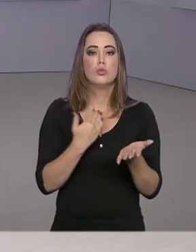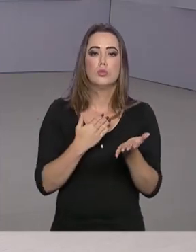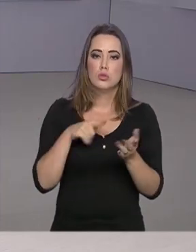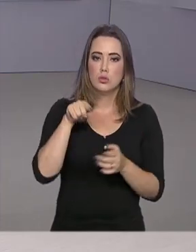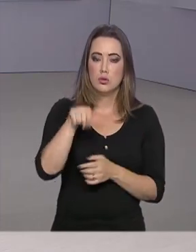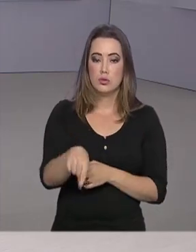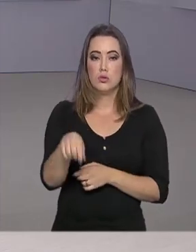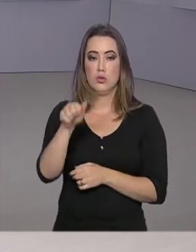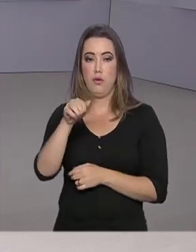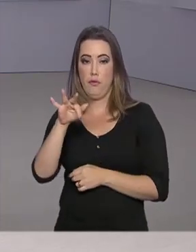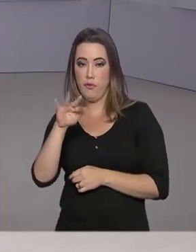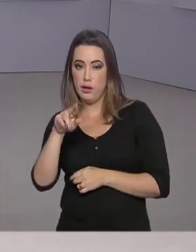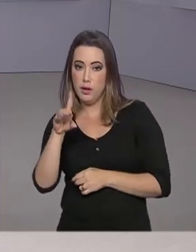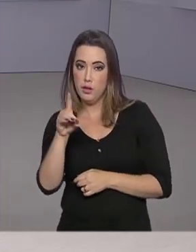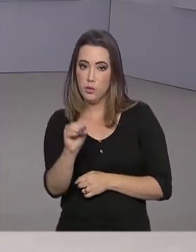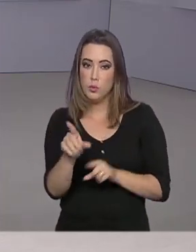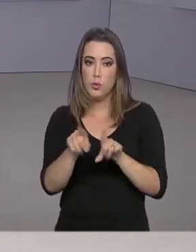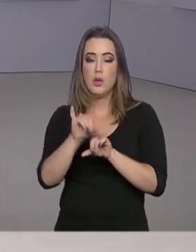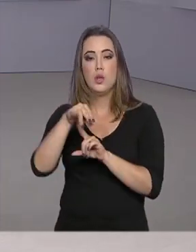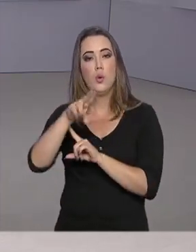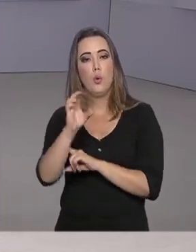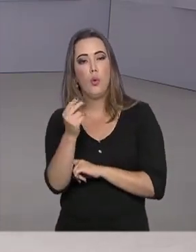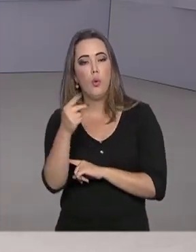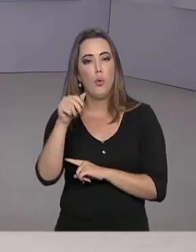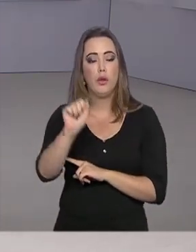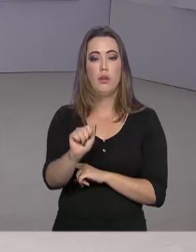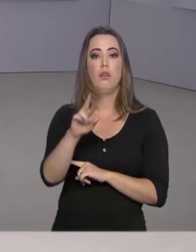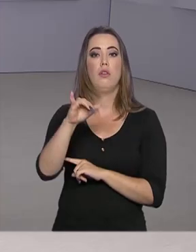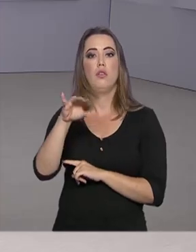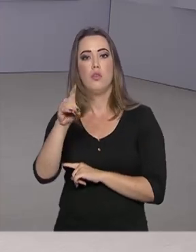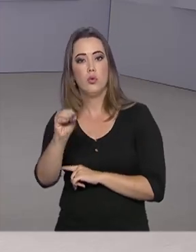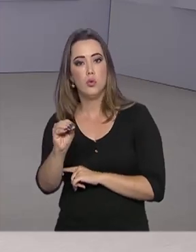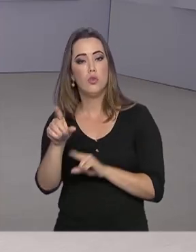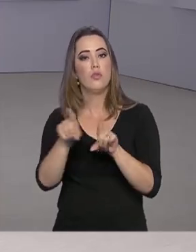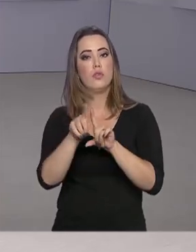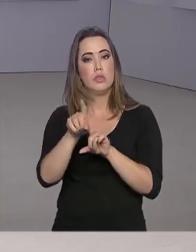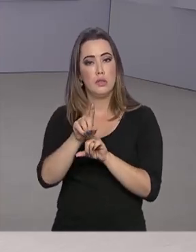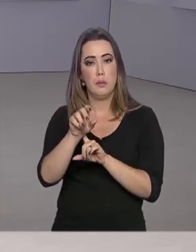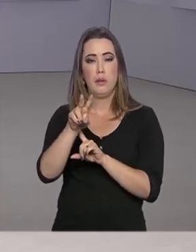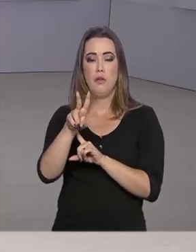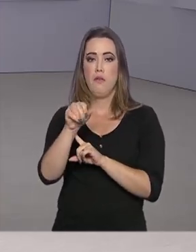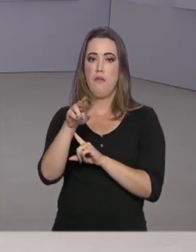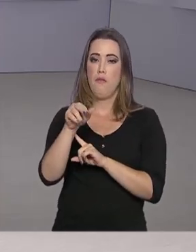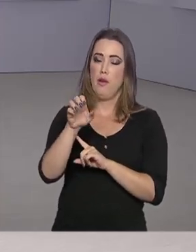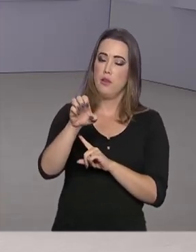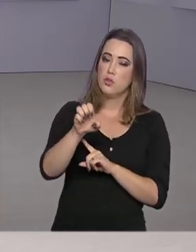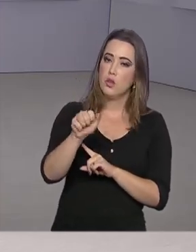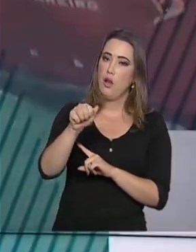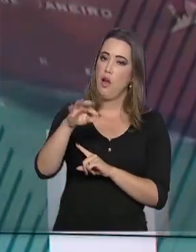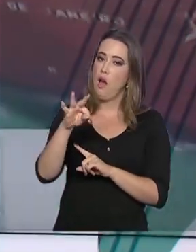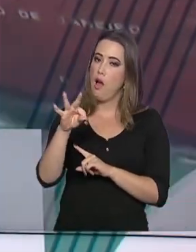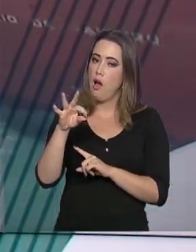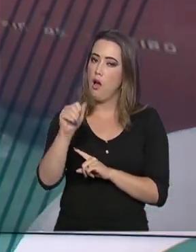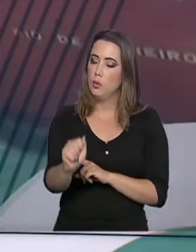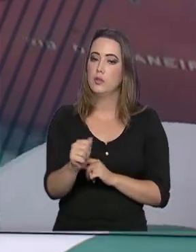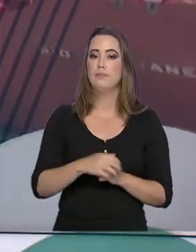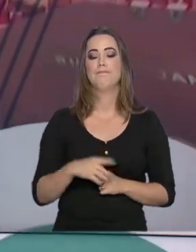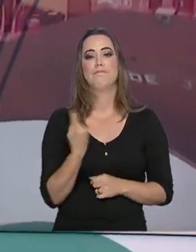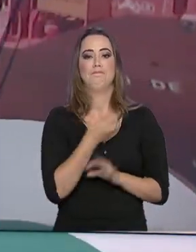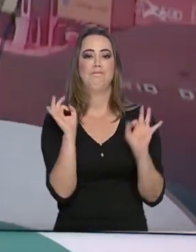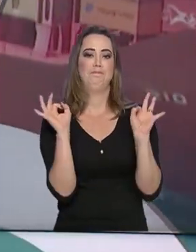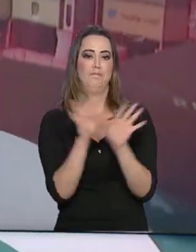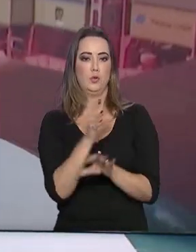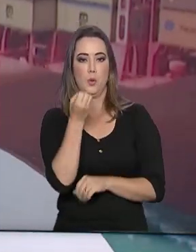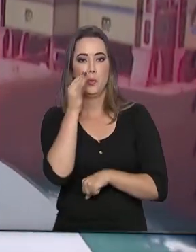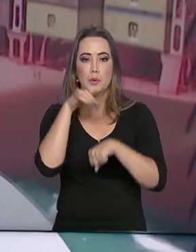as cidades de Alfredo Chaves, Iconha, Rio Novo do Sul e Vargem Alta enquanto perdurar a situação. A gente fica por